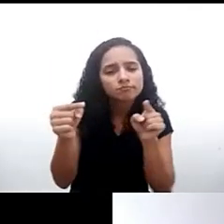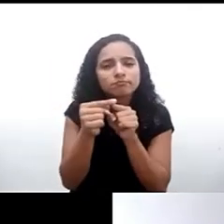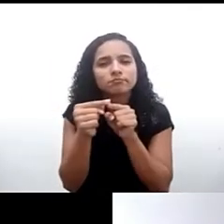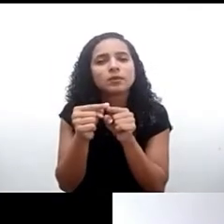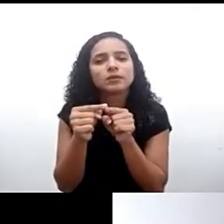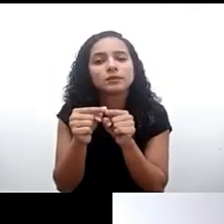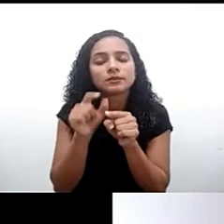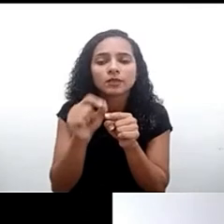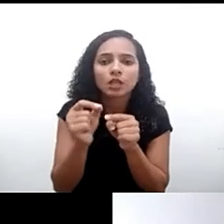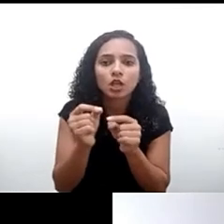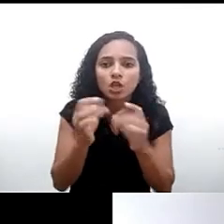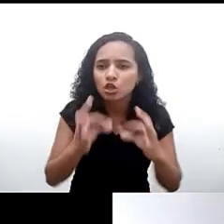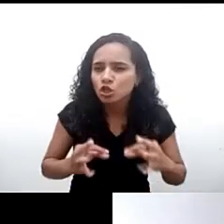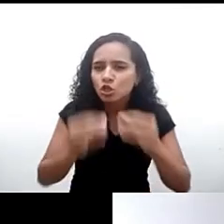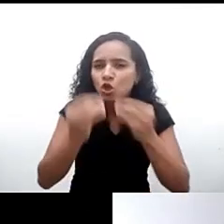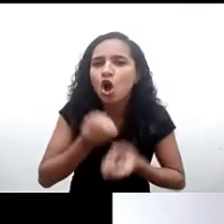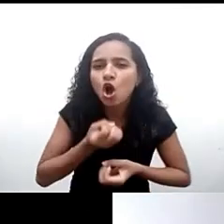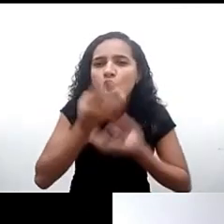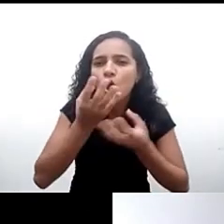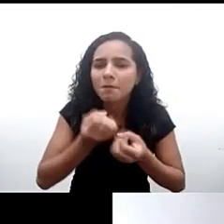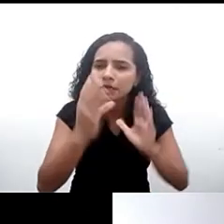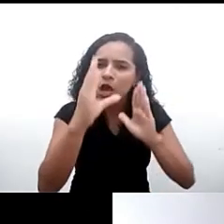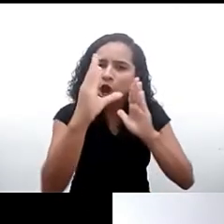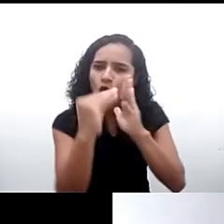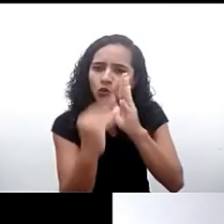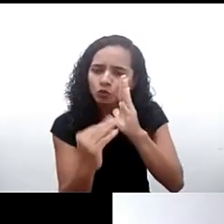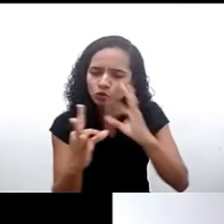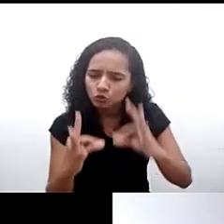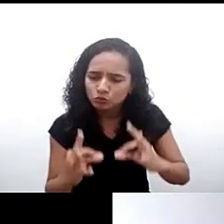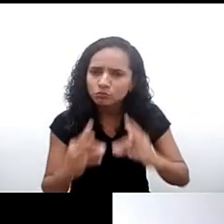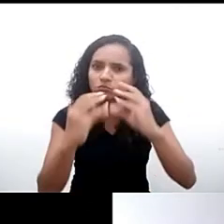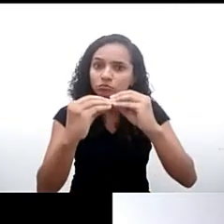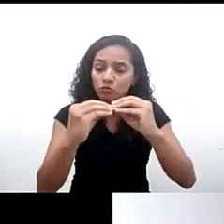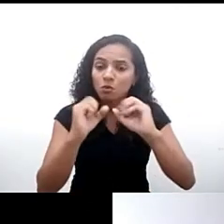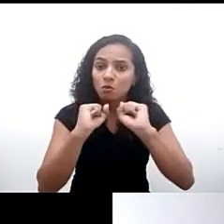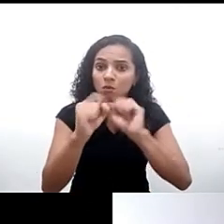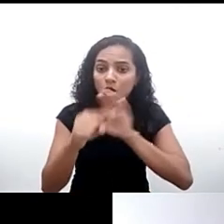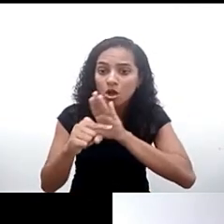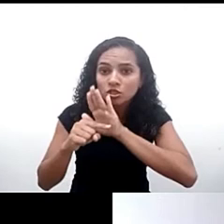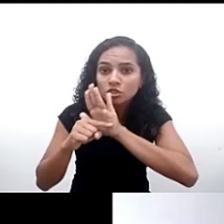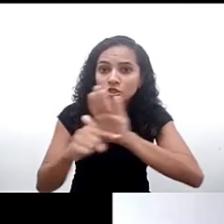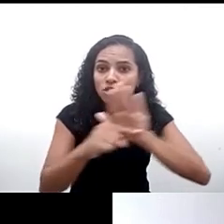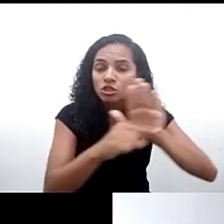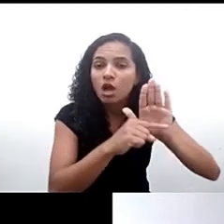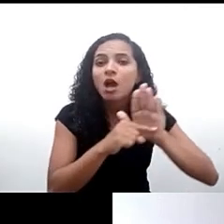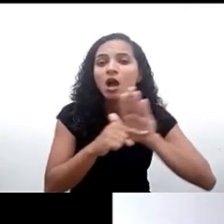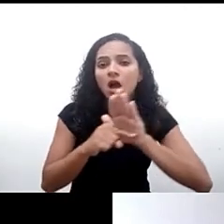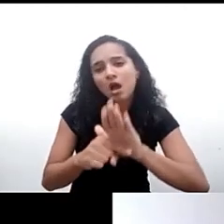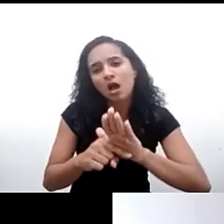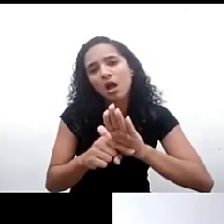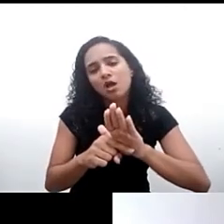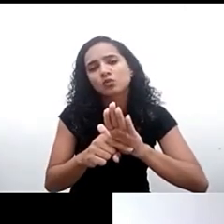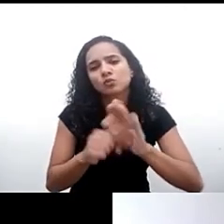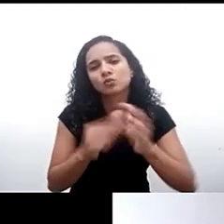comentários todo o conteúdo aqui do comentário ele pode ajudar na nossa interpretação na aplicação concreta